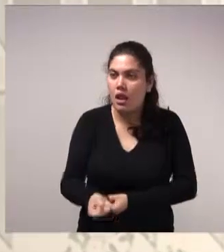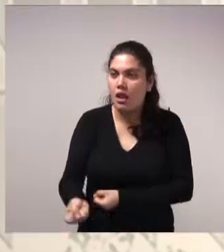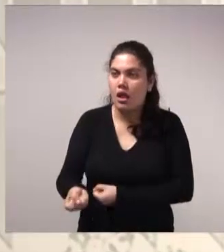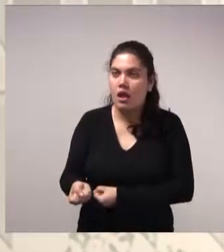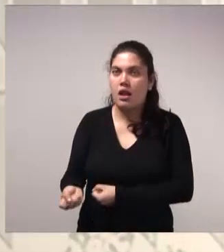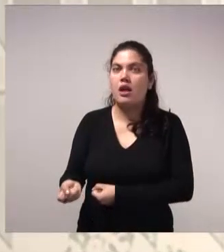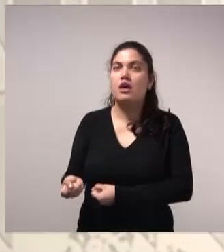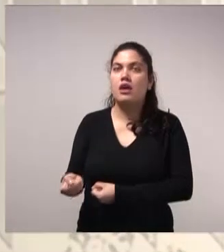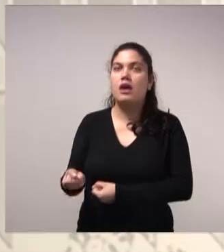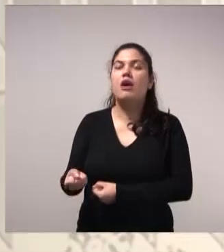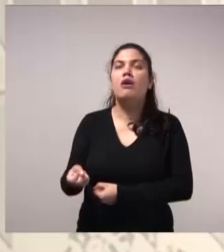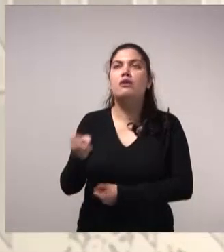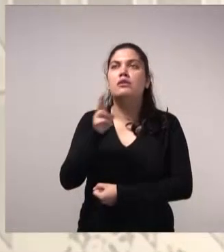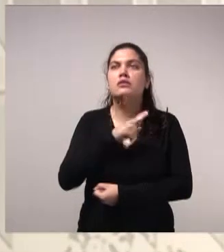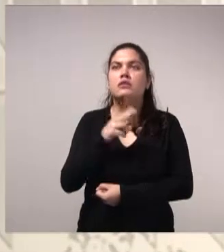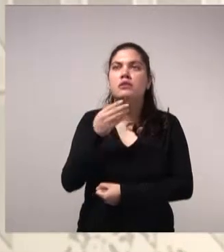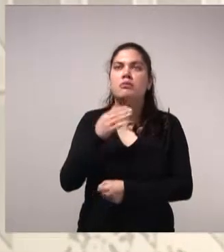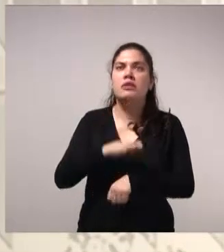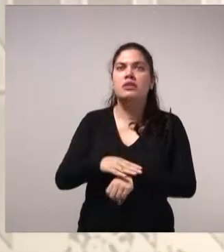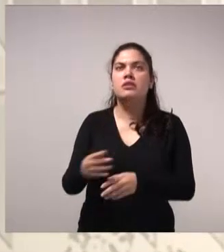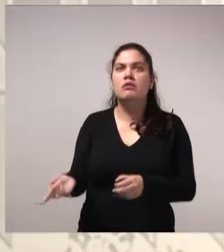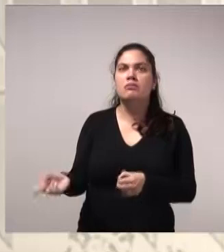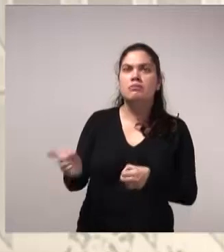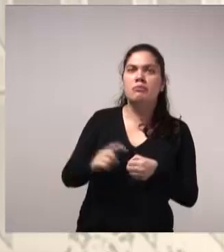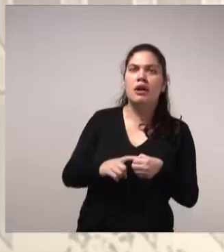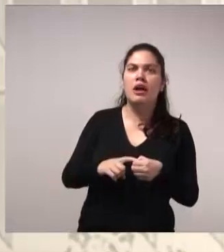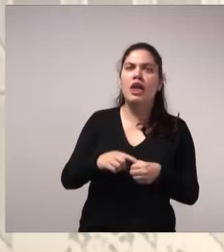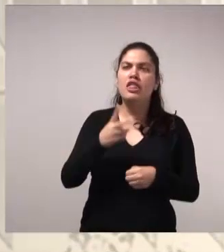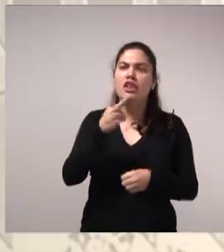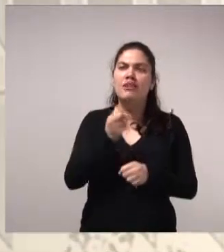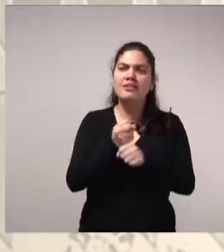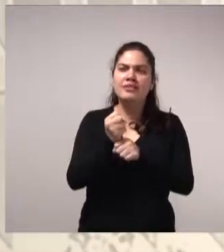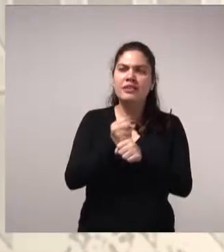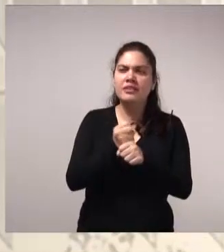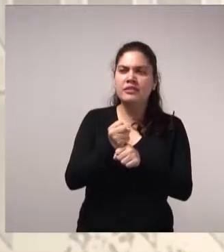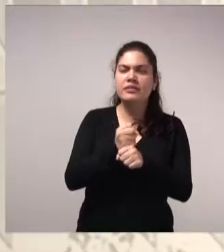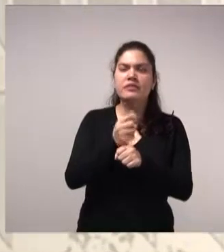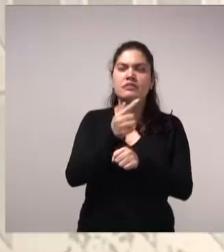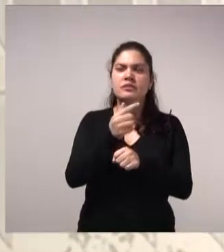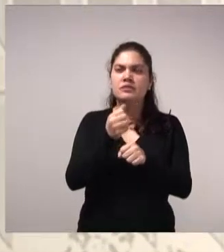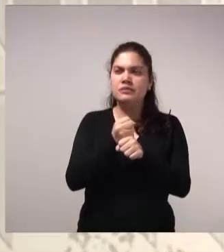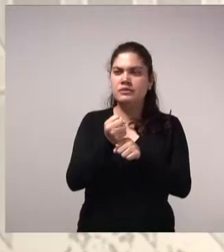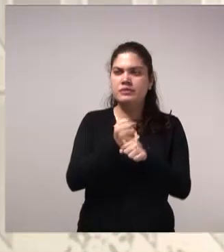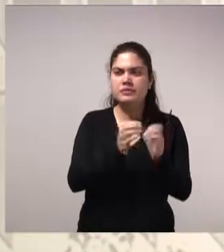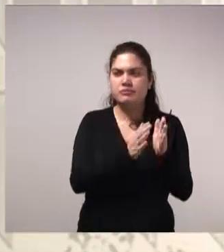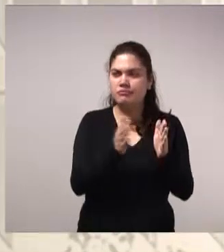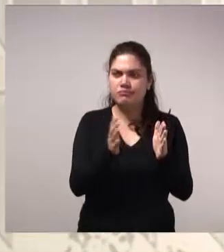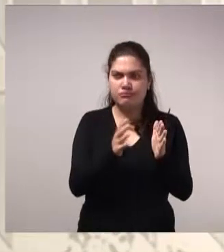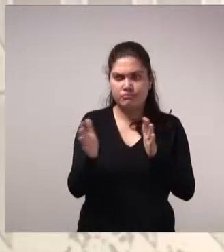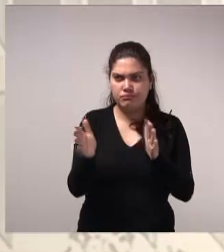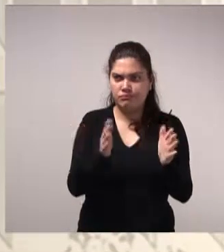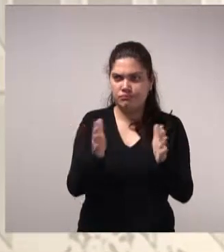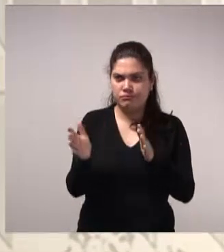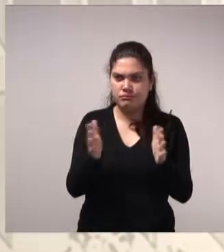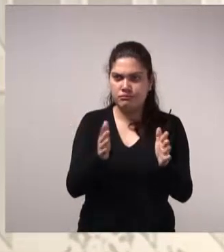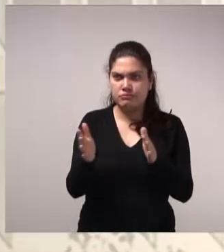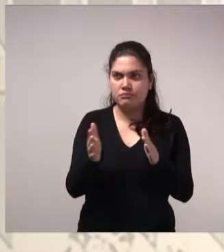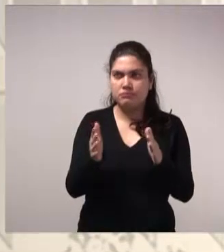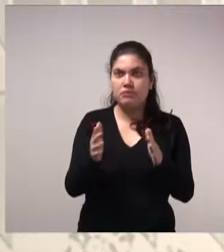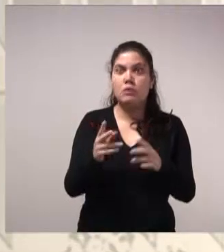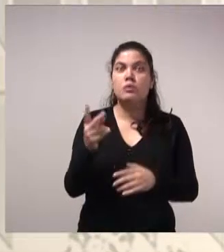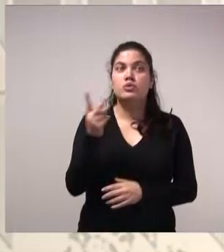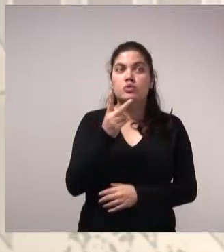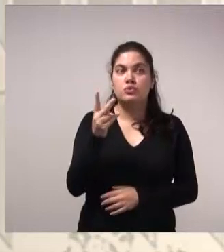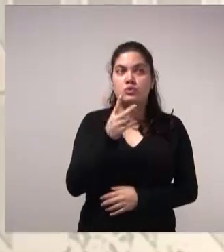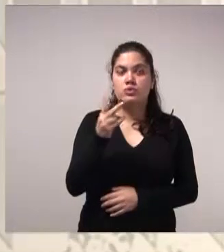com um período de retorno e um payback variando de dois anos a sete anos e meio. Para a segunda demanda em